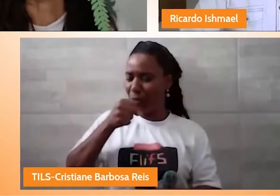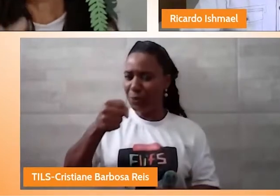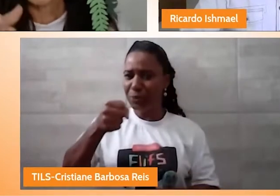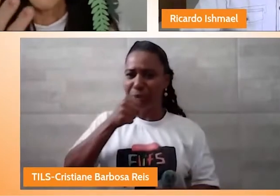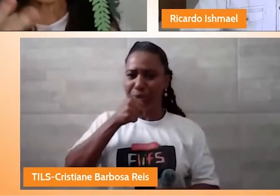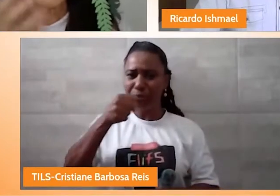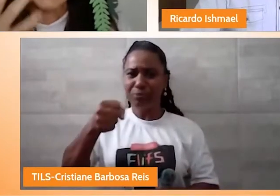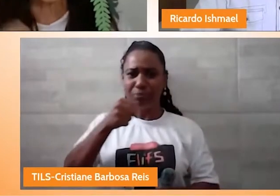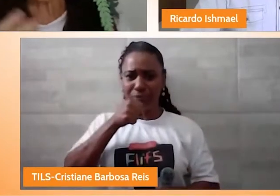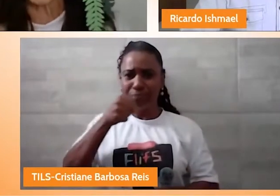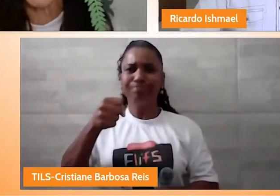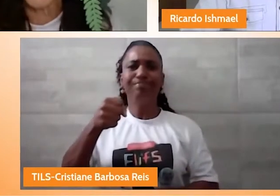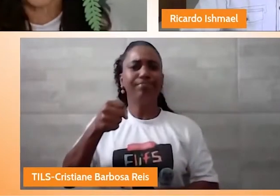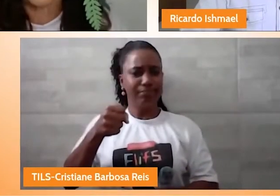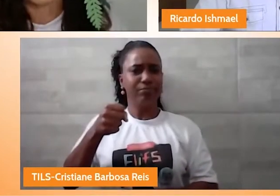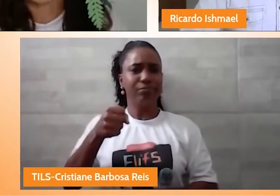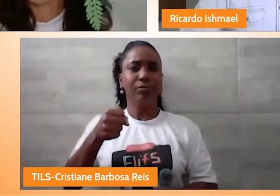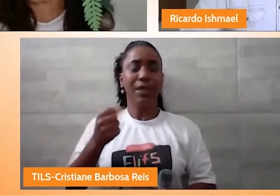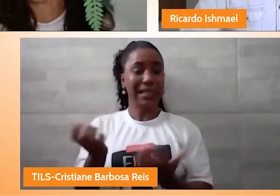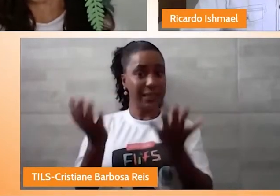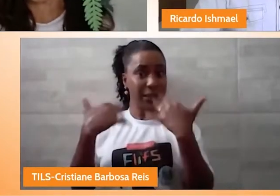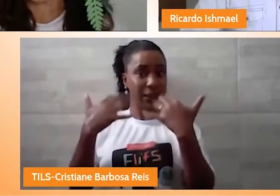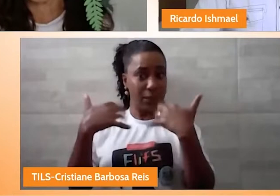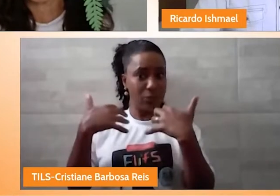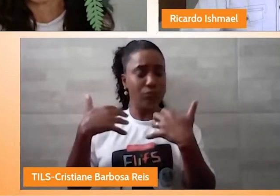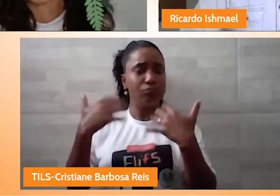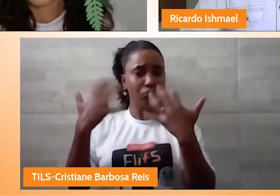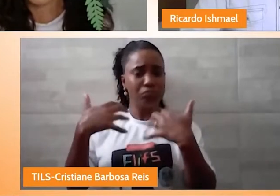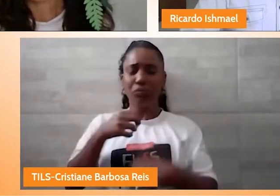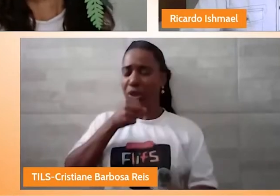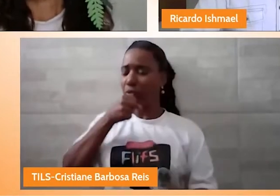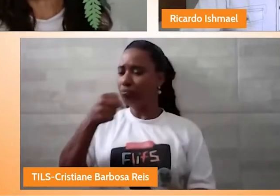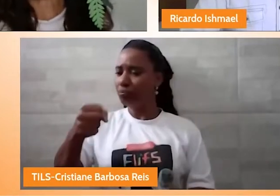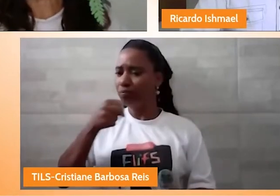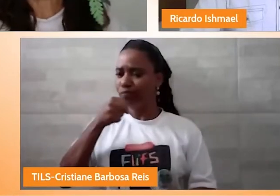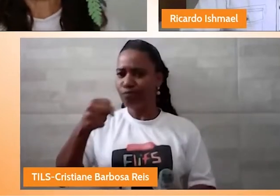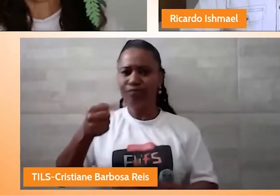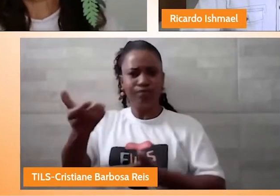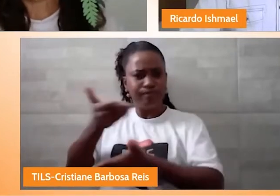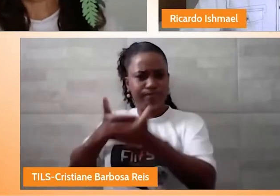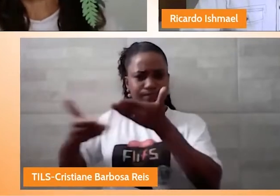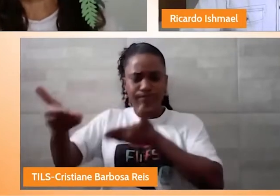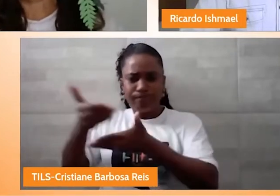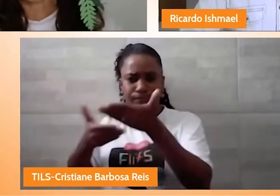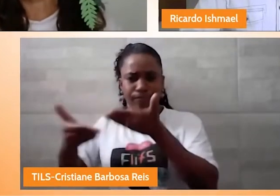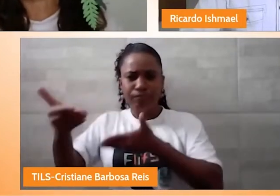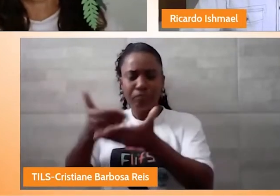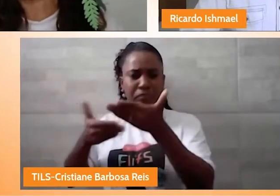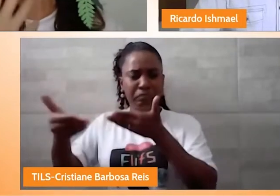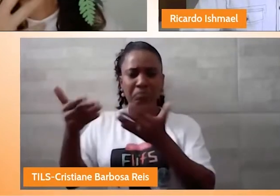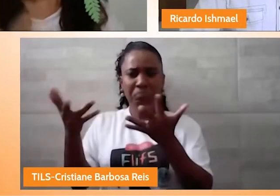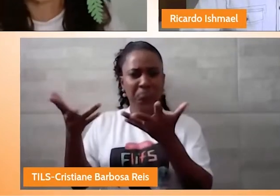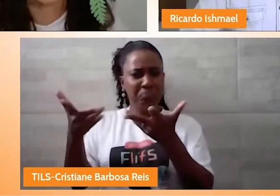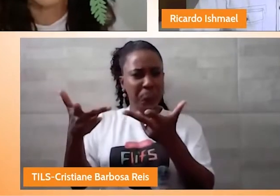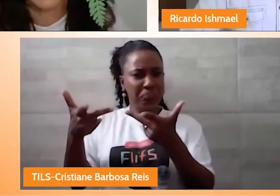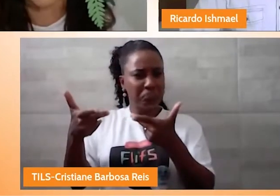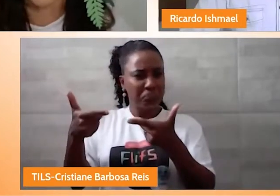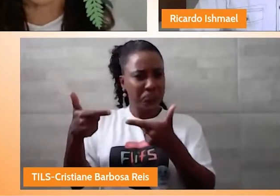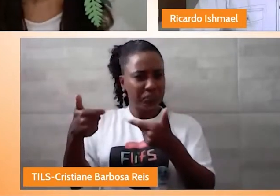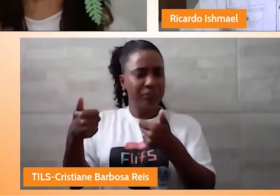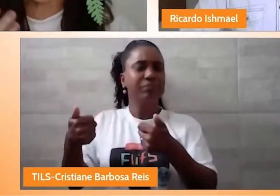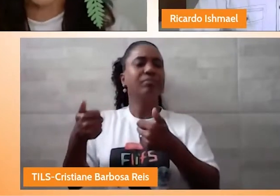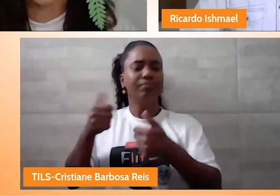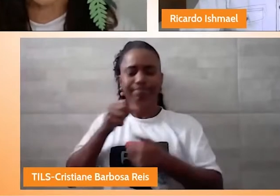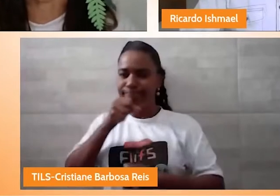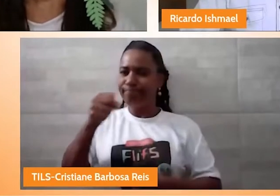Você tem um lado lúdico. É verdade. Você tem um perfil de deixar as coisas mais